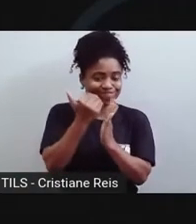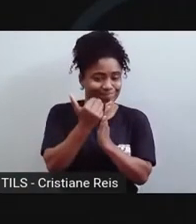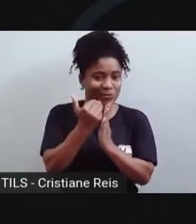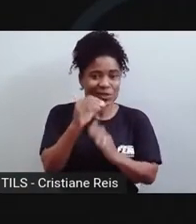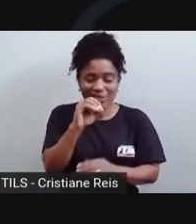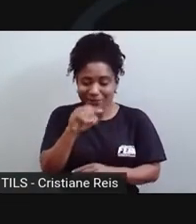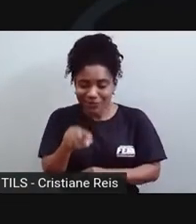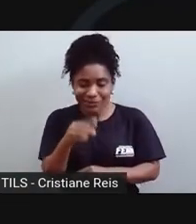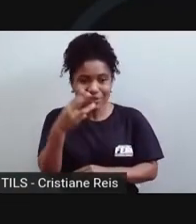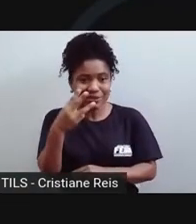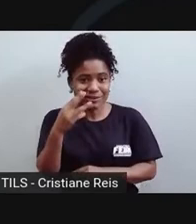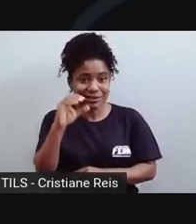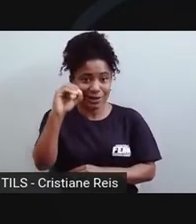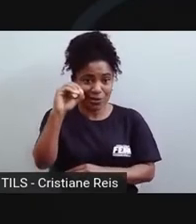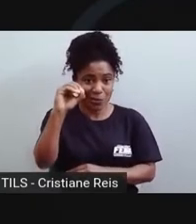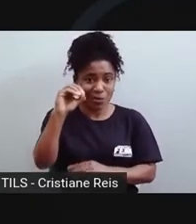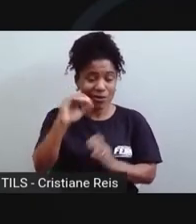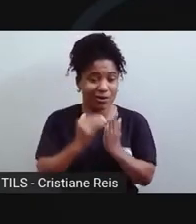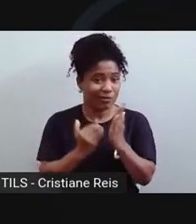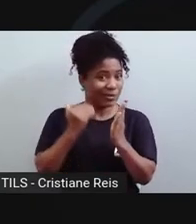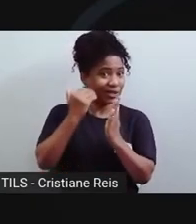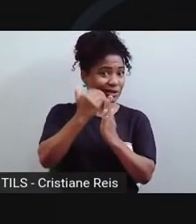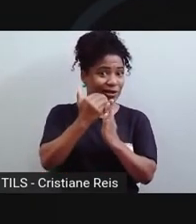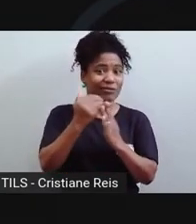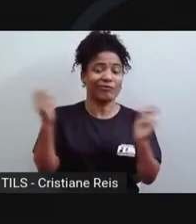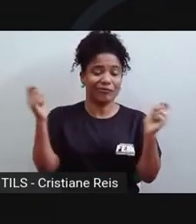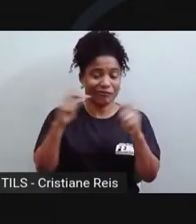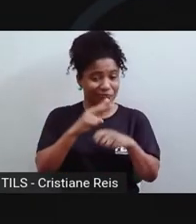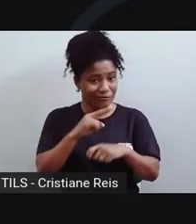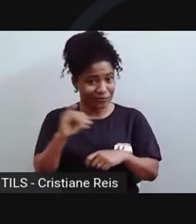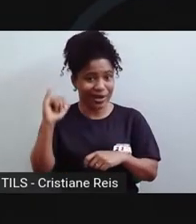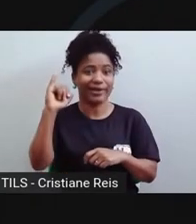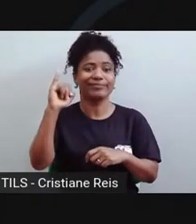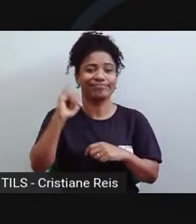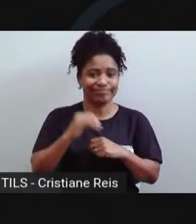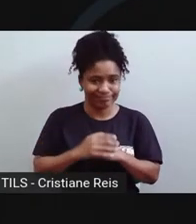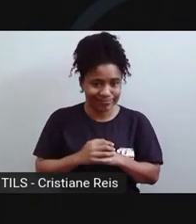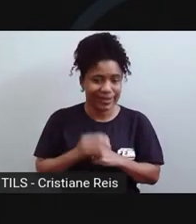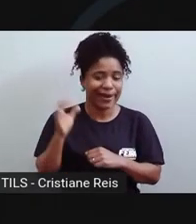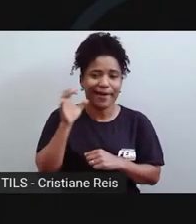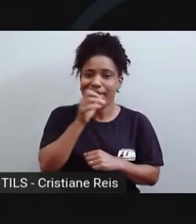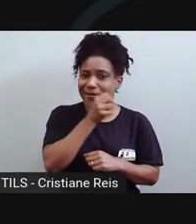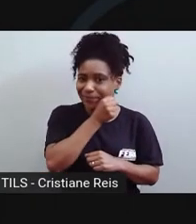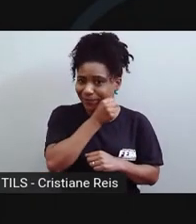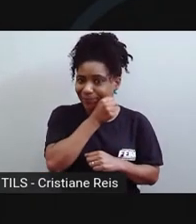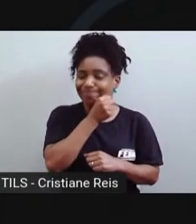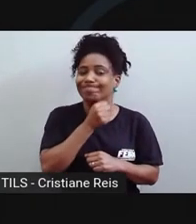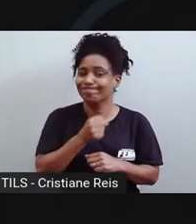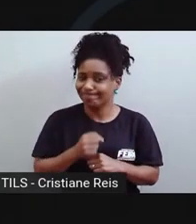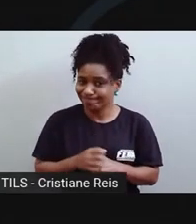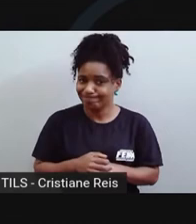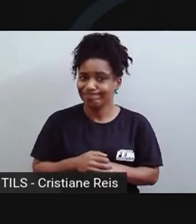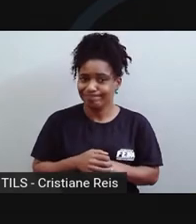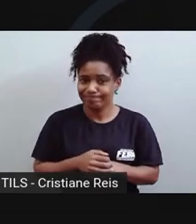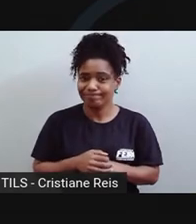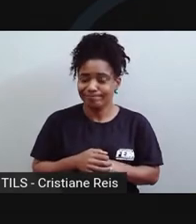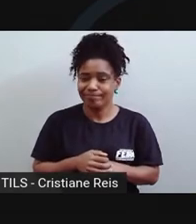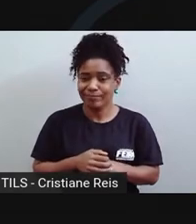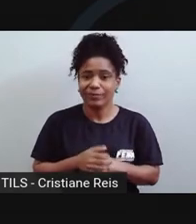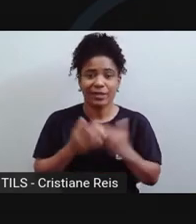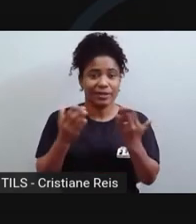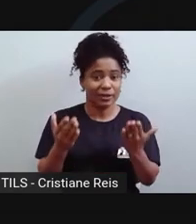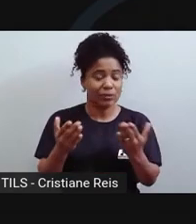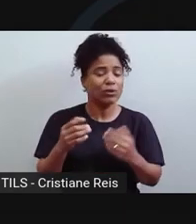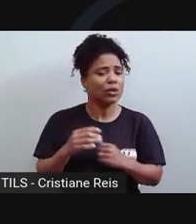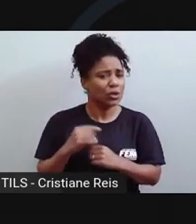,3 grau nos próximos tempos, o que pode acontecer mais rápido que o previsto. Na verdade, se esperava que